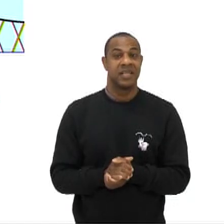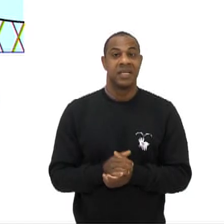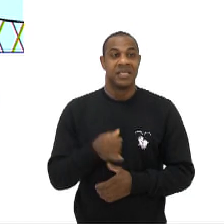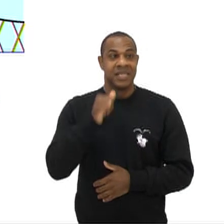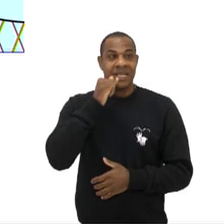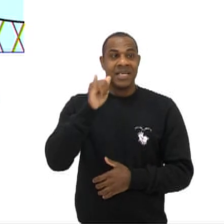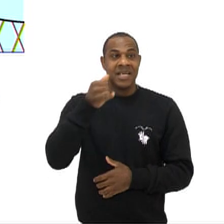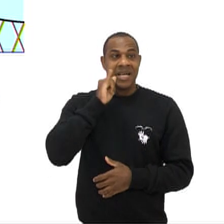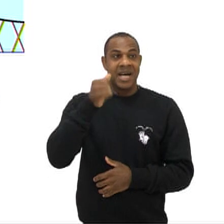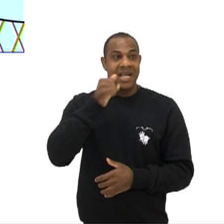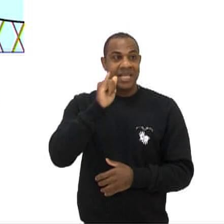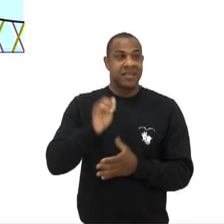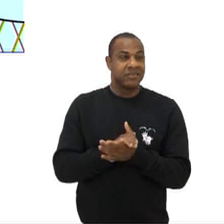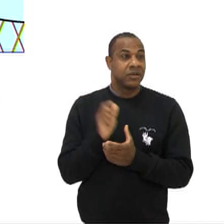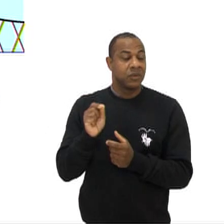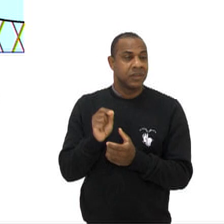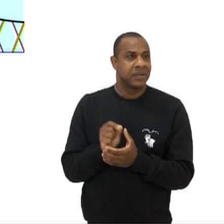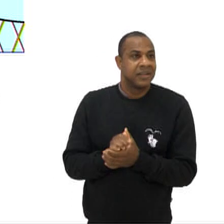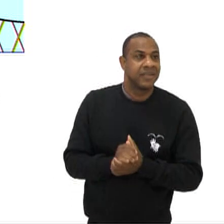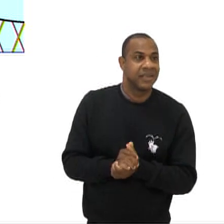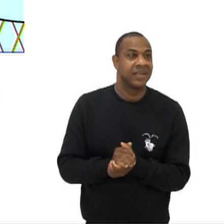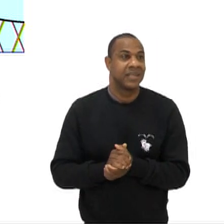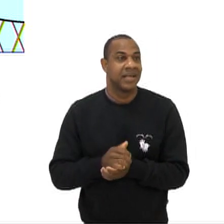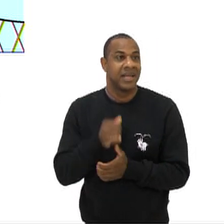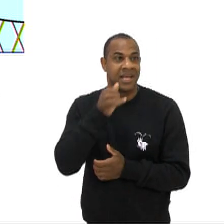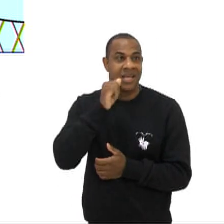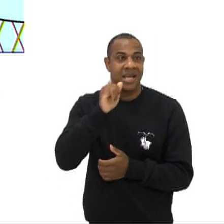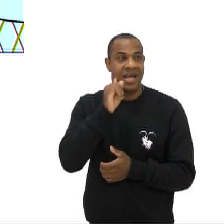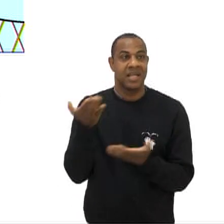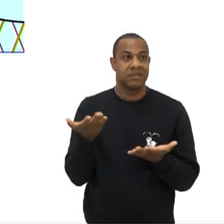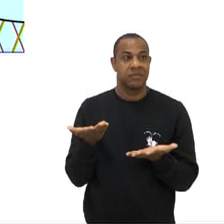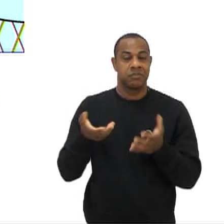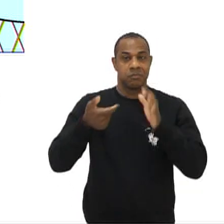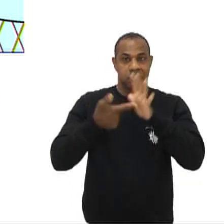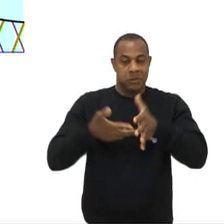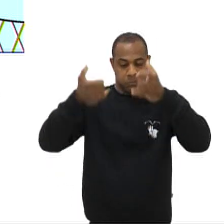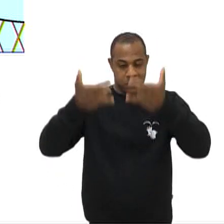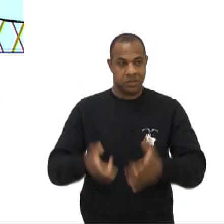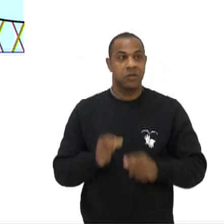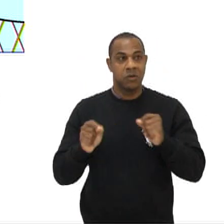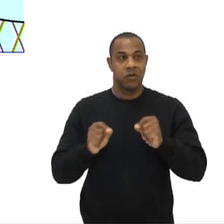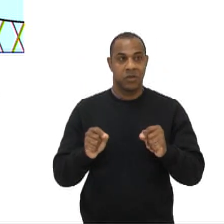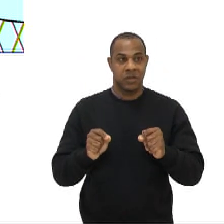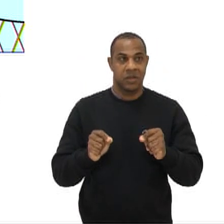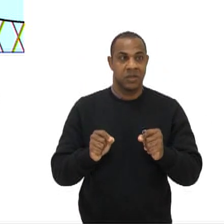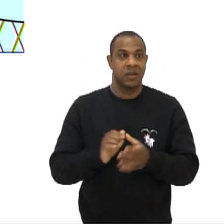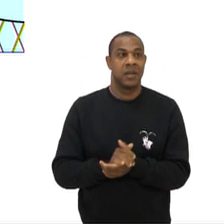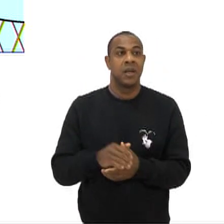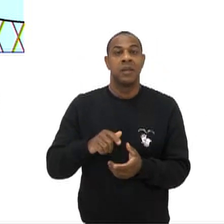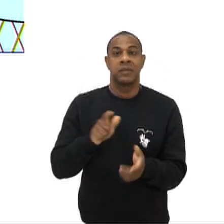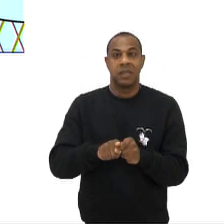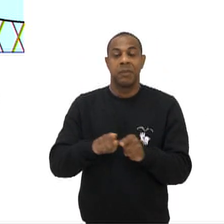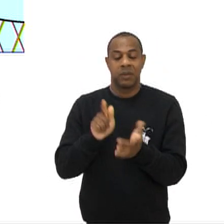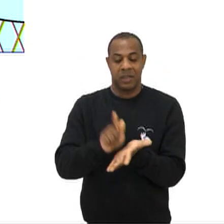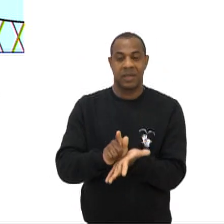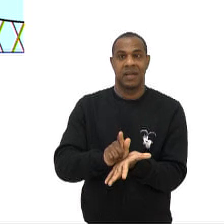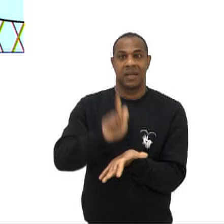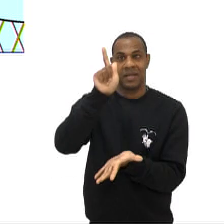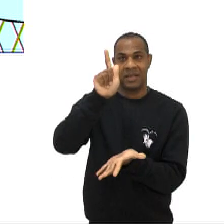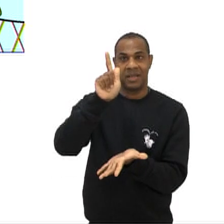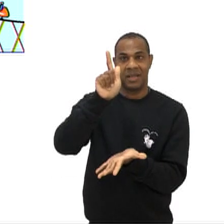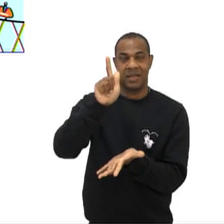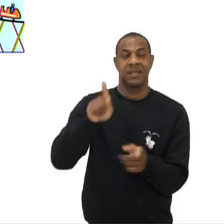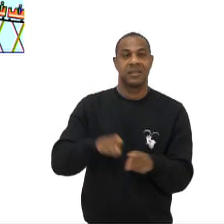energias atuantes, Hugão Vai contigo Então vamos lá Galera, a energia a gente consegue Estar trabalhando com o contexto Da energia potencial gravitacional Também